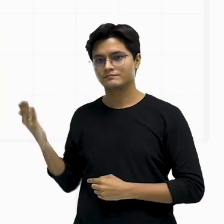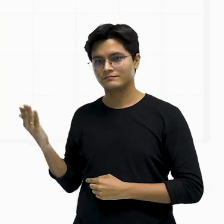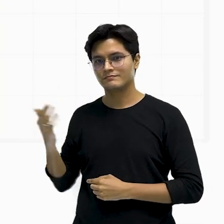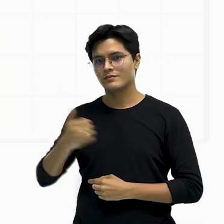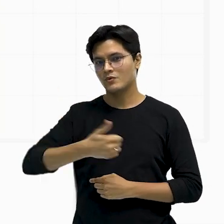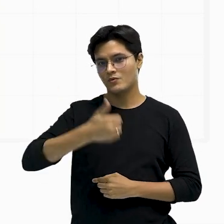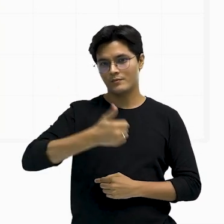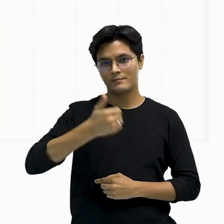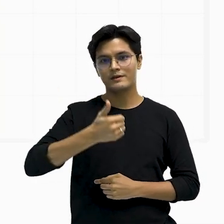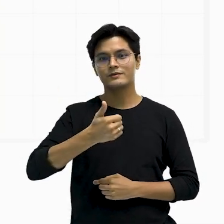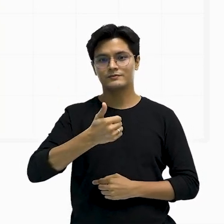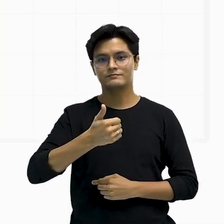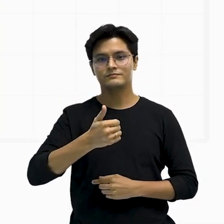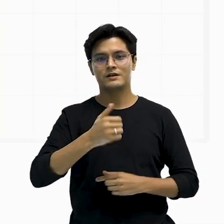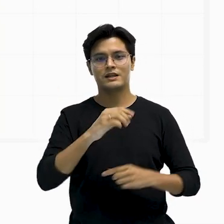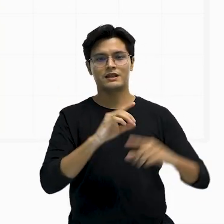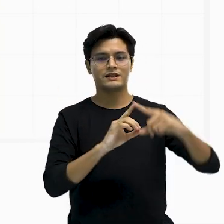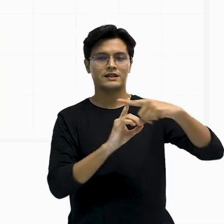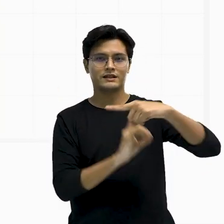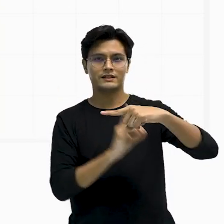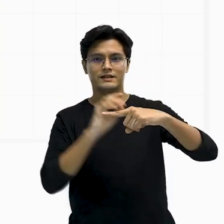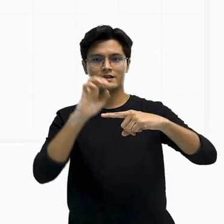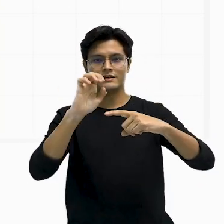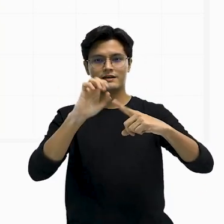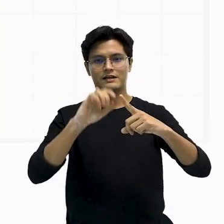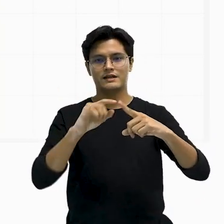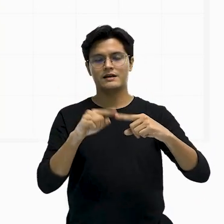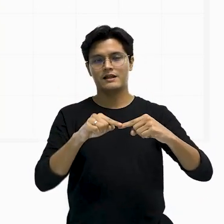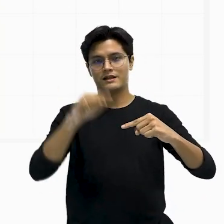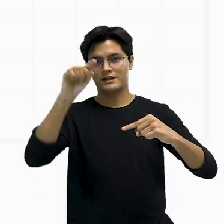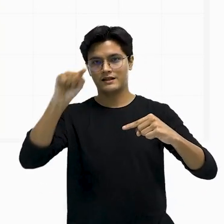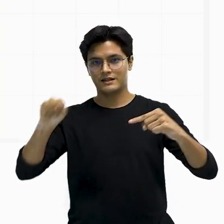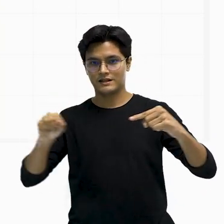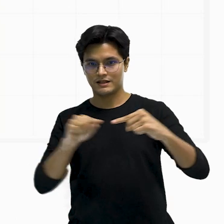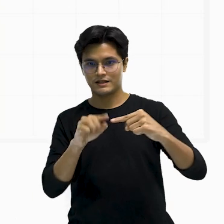triângulo. Olha só. Eu tenho um triângulo aqui.